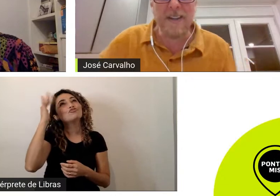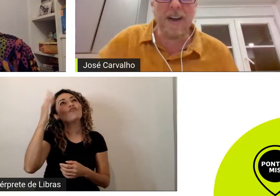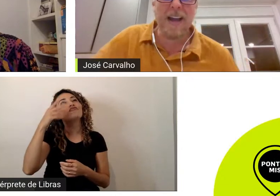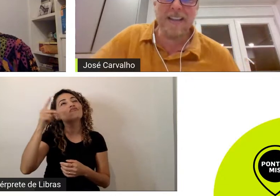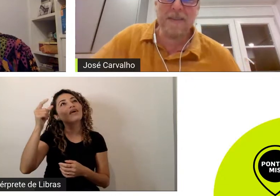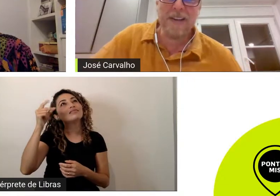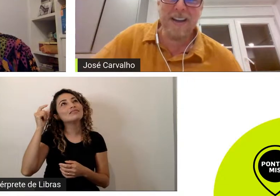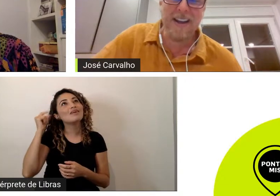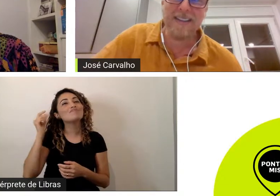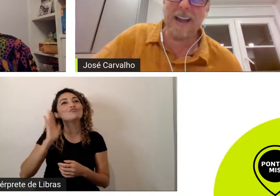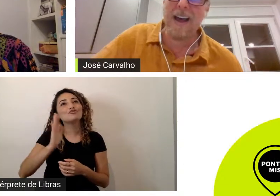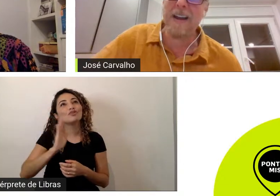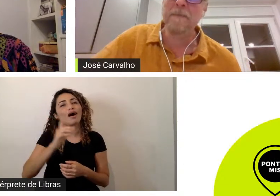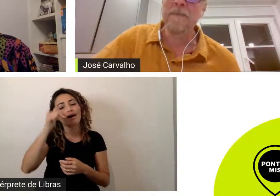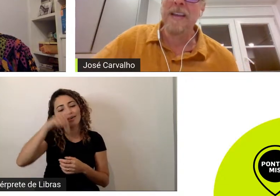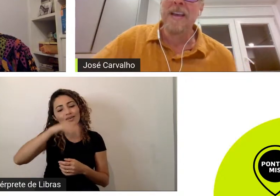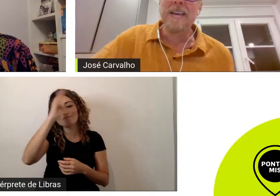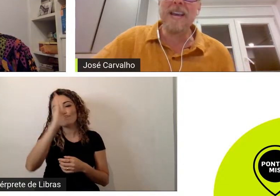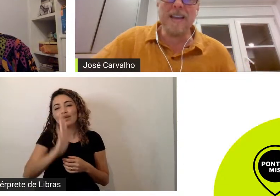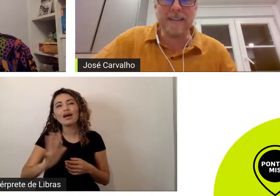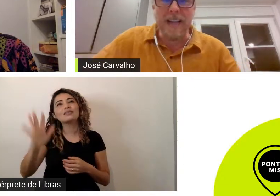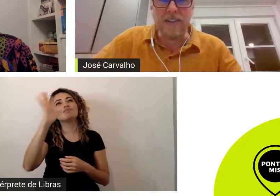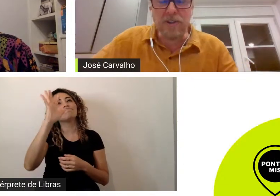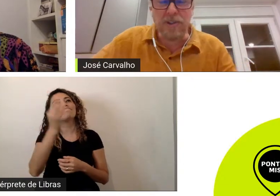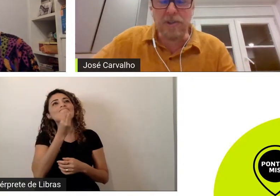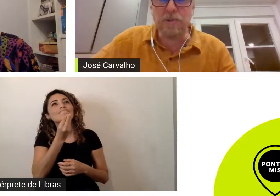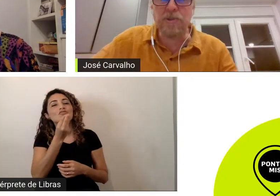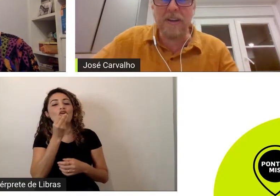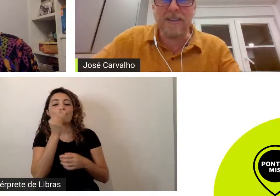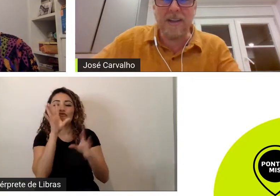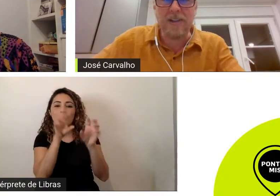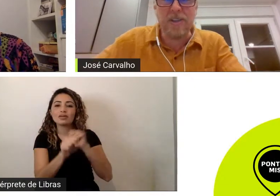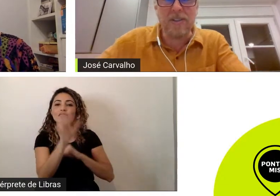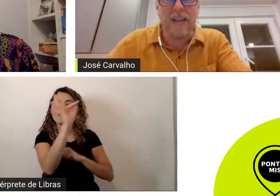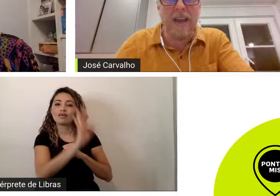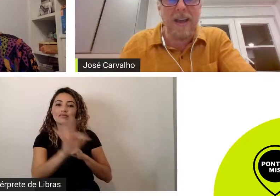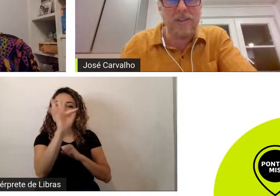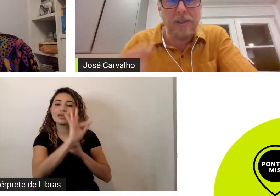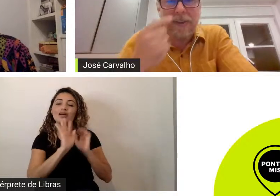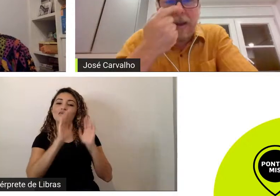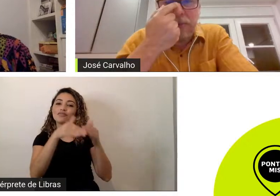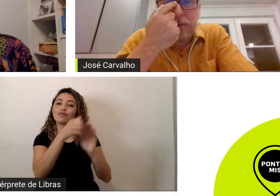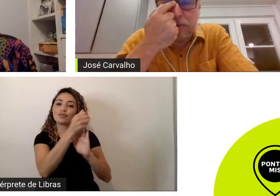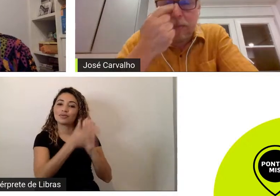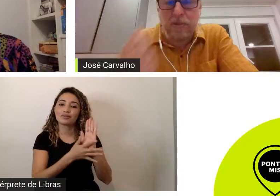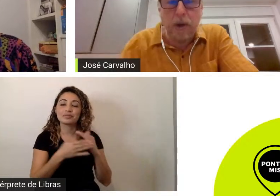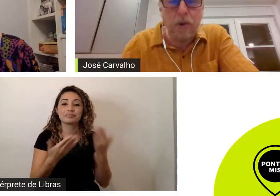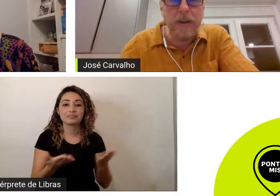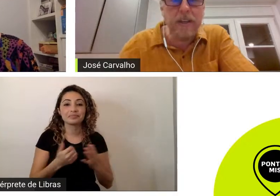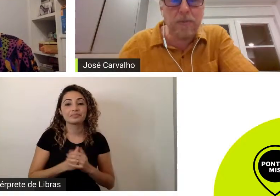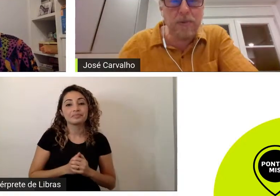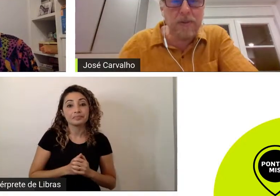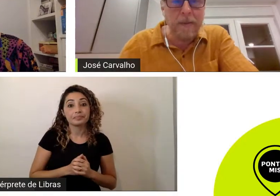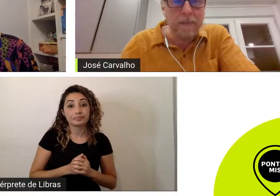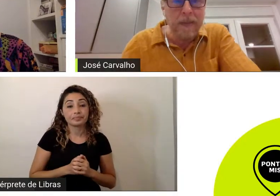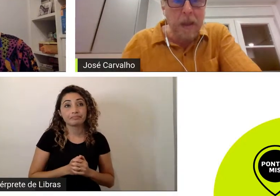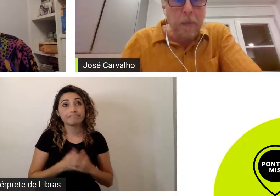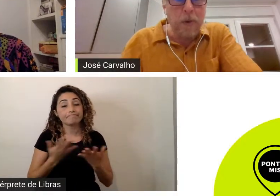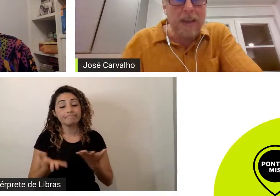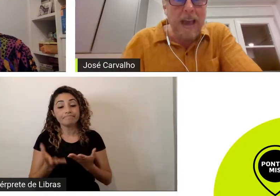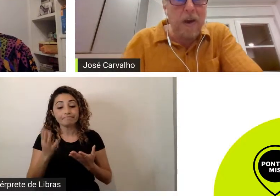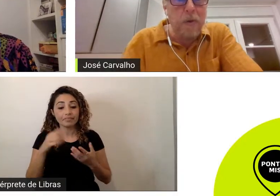formação acadêmica nessa área e dentro das discussões que a gente tem a gente fala muito sobre os algoritmos